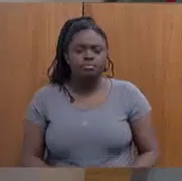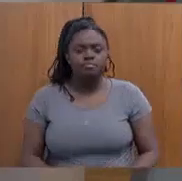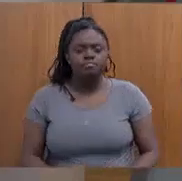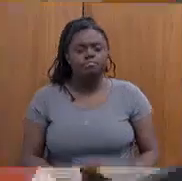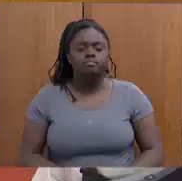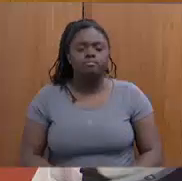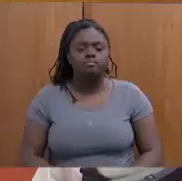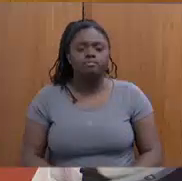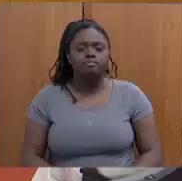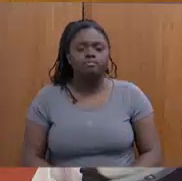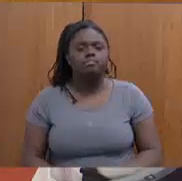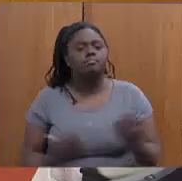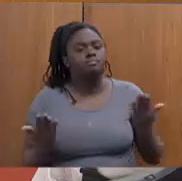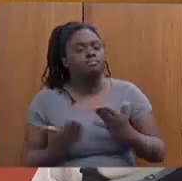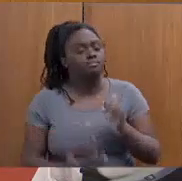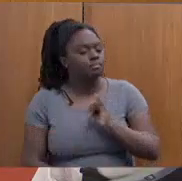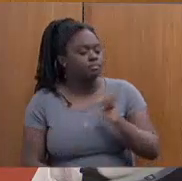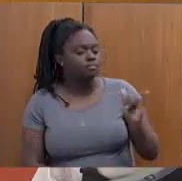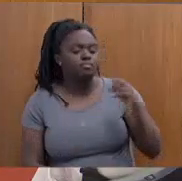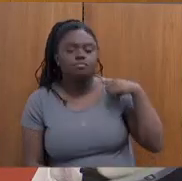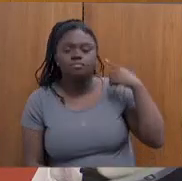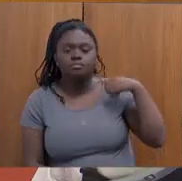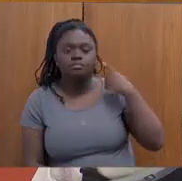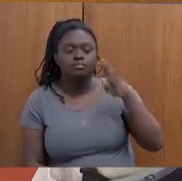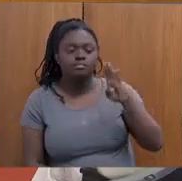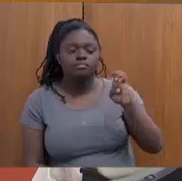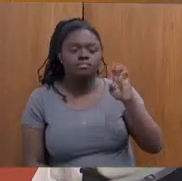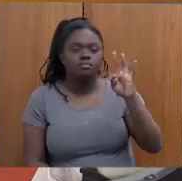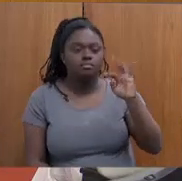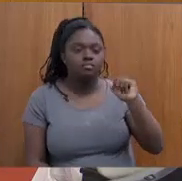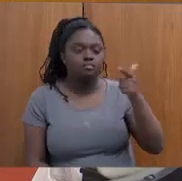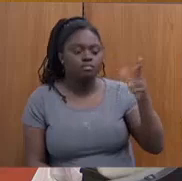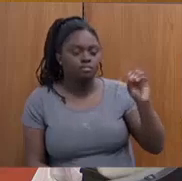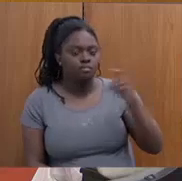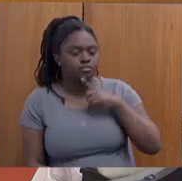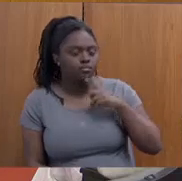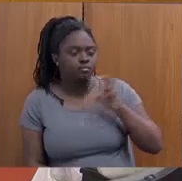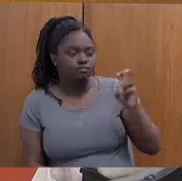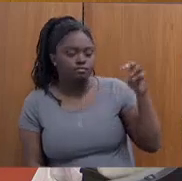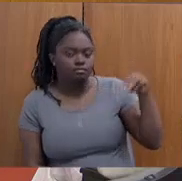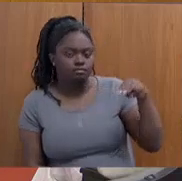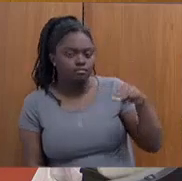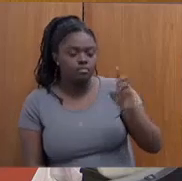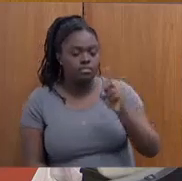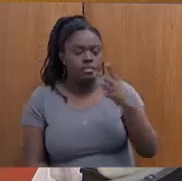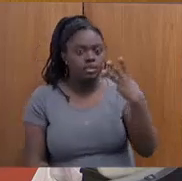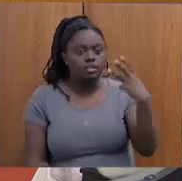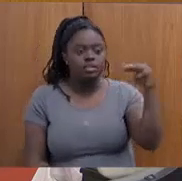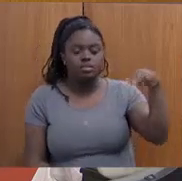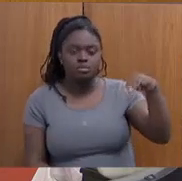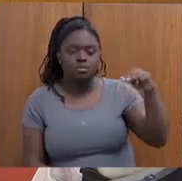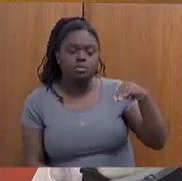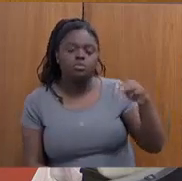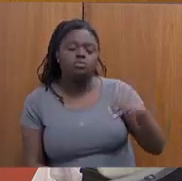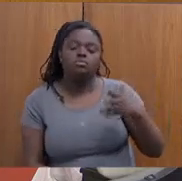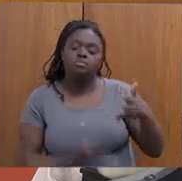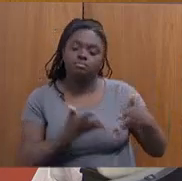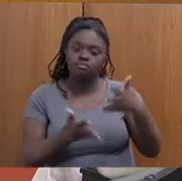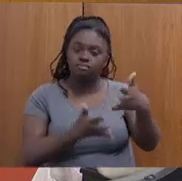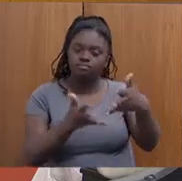Passa a palavra ao deputado Betão. Tem cinco minutos, é isso? Três minutos para trazer as suas